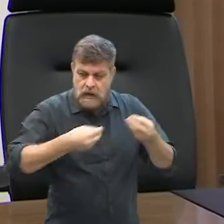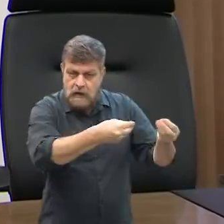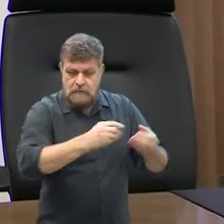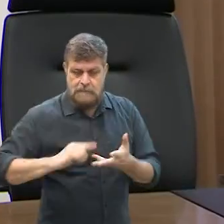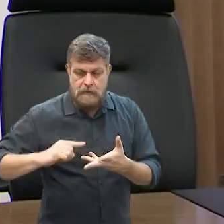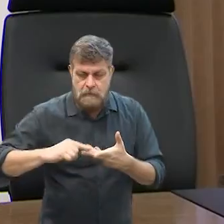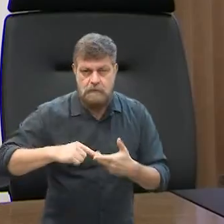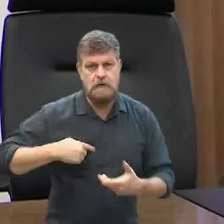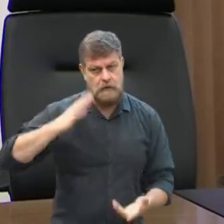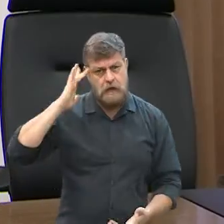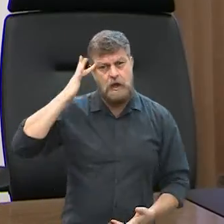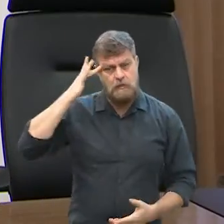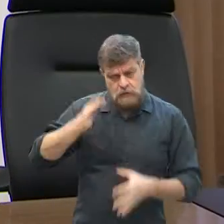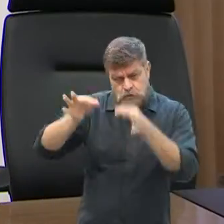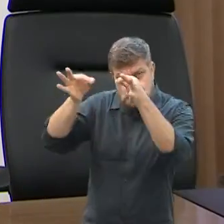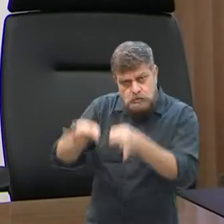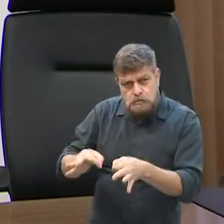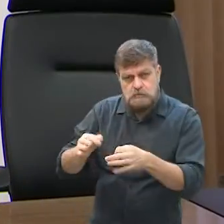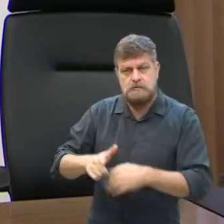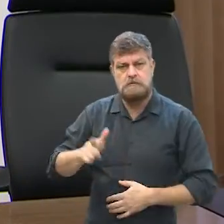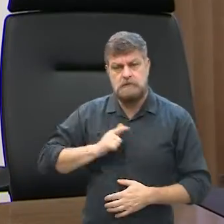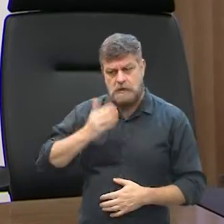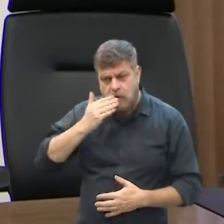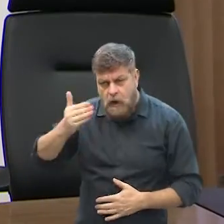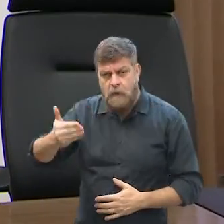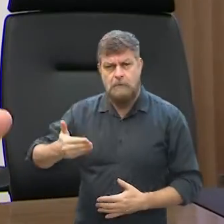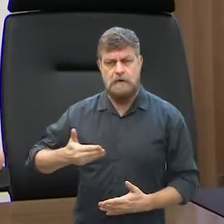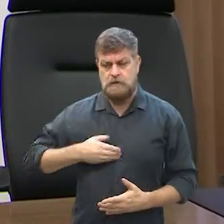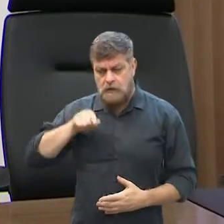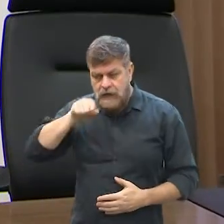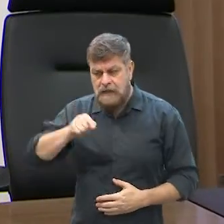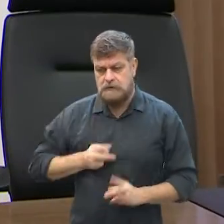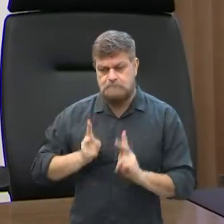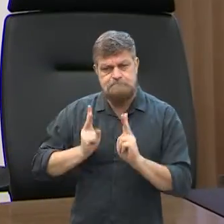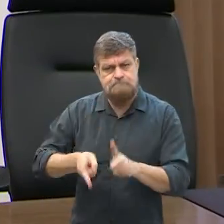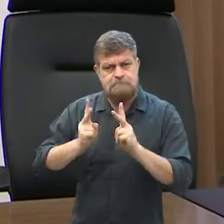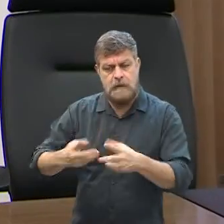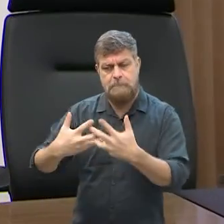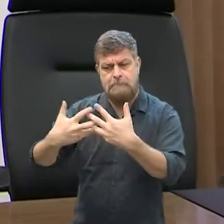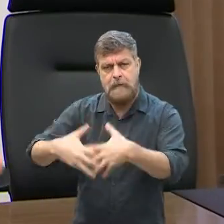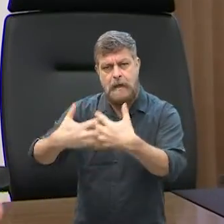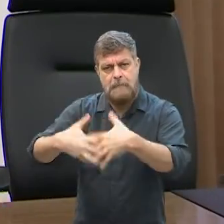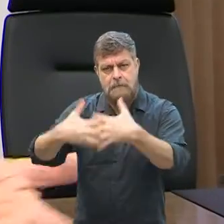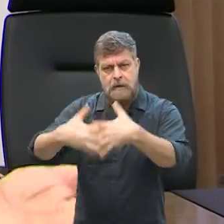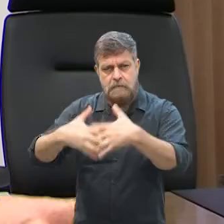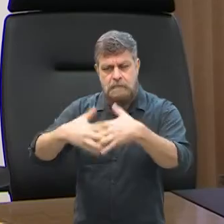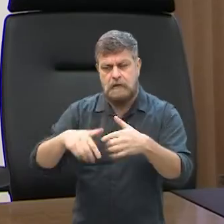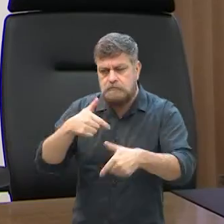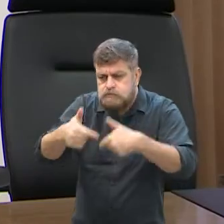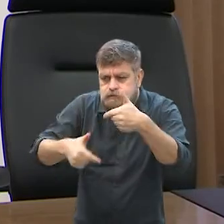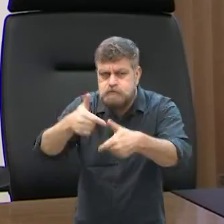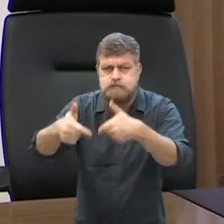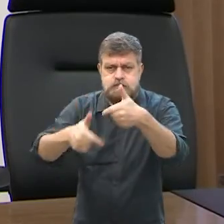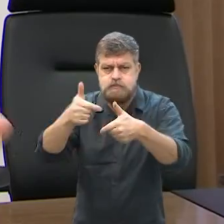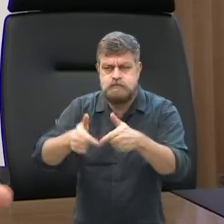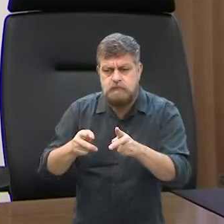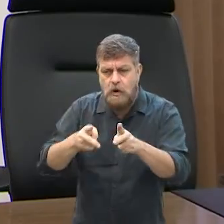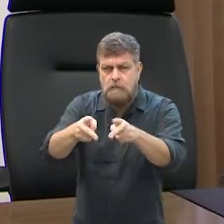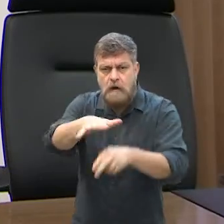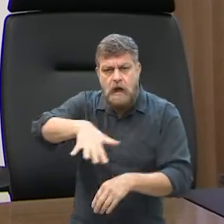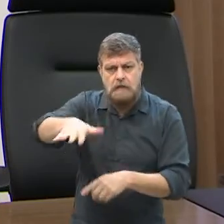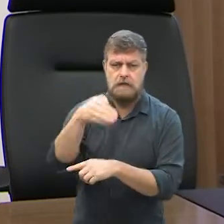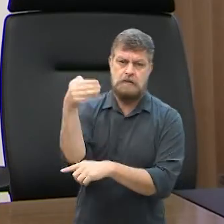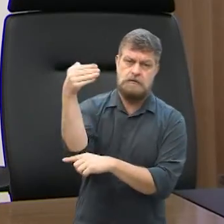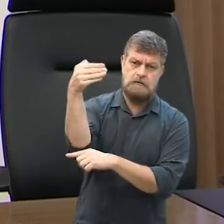que eu acho justas, esse pedido deles, para que eles mantenham o nível de emprego na rede